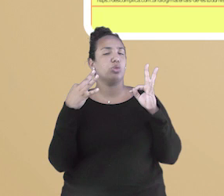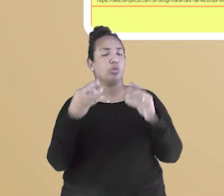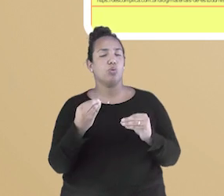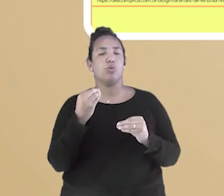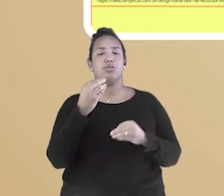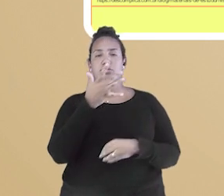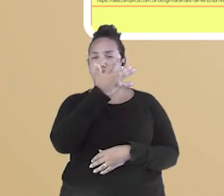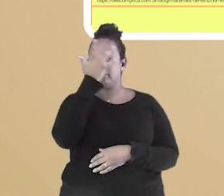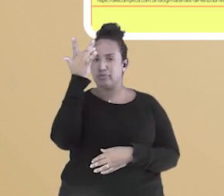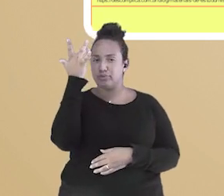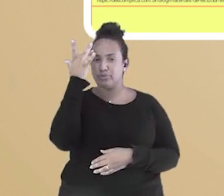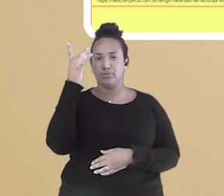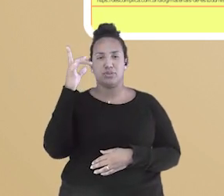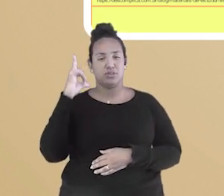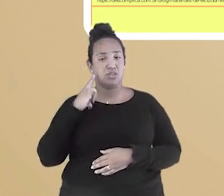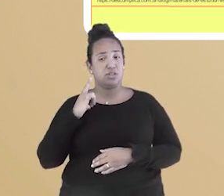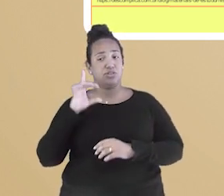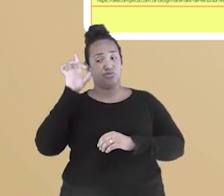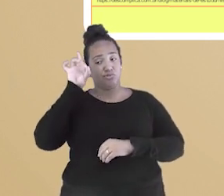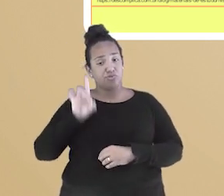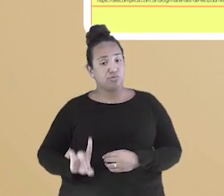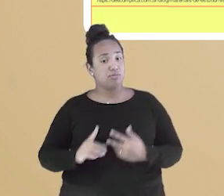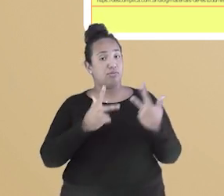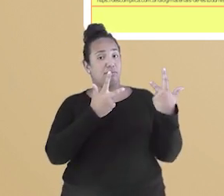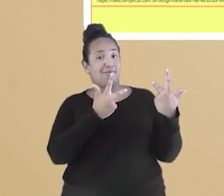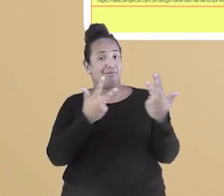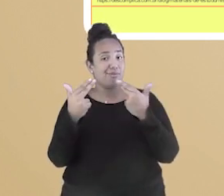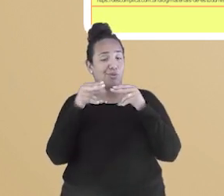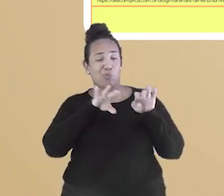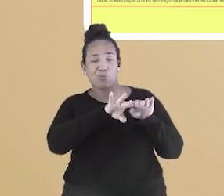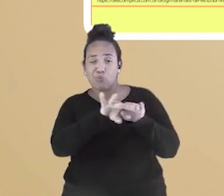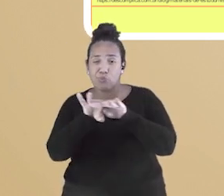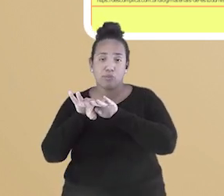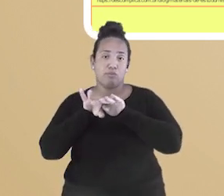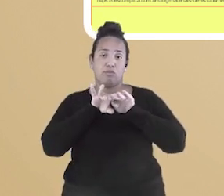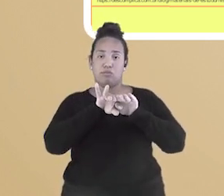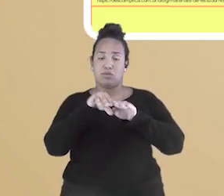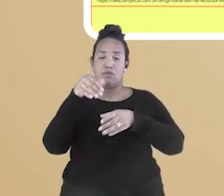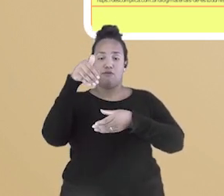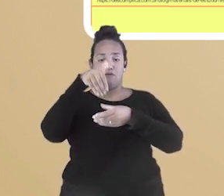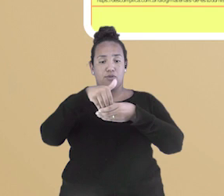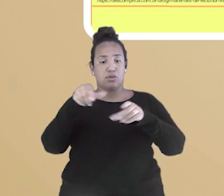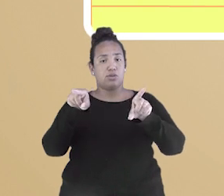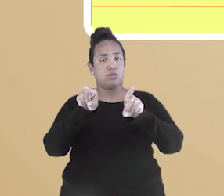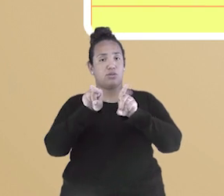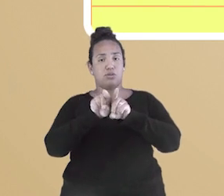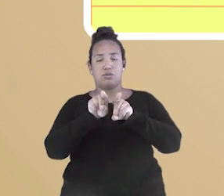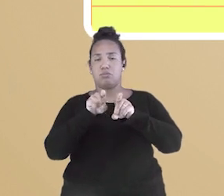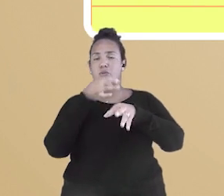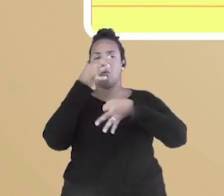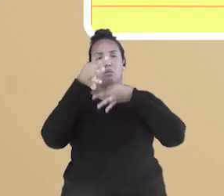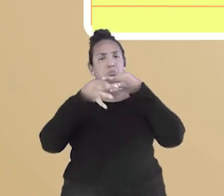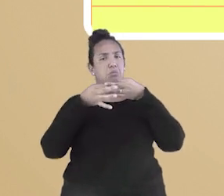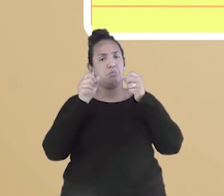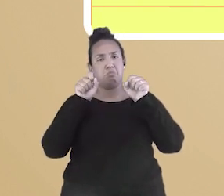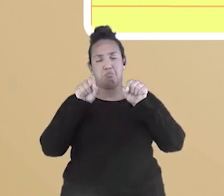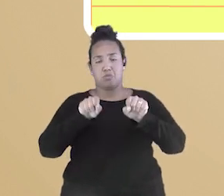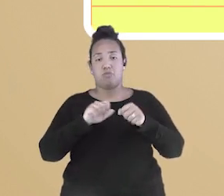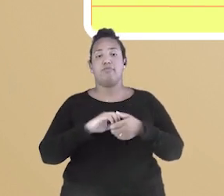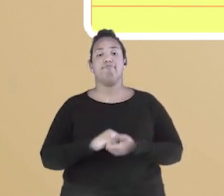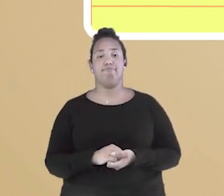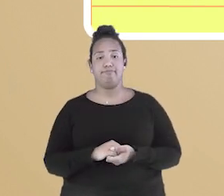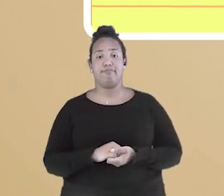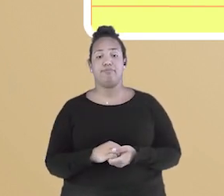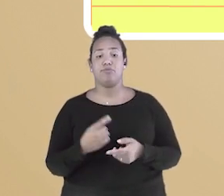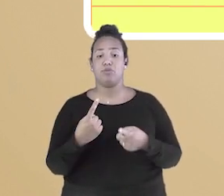iguais perante a lei, eleições justas e liberdade de expressão. Já com o modelo de governo, foi escolhido